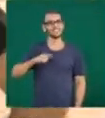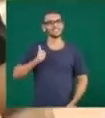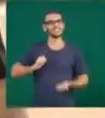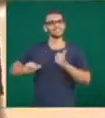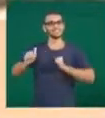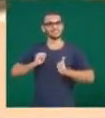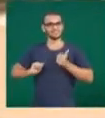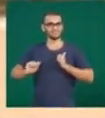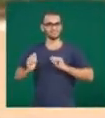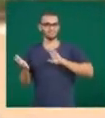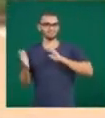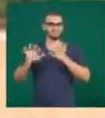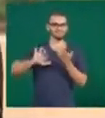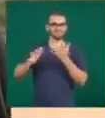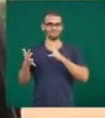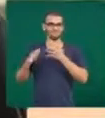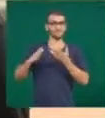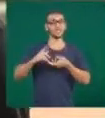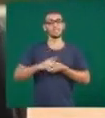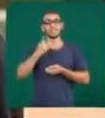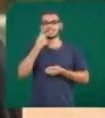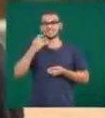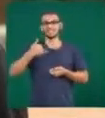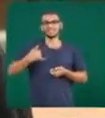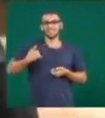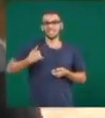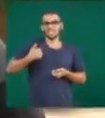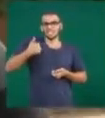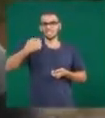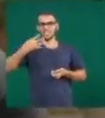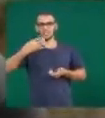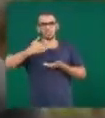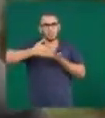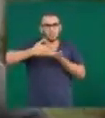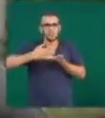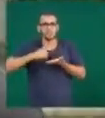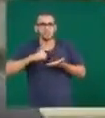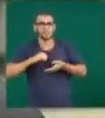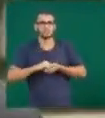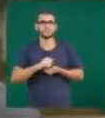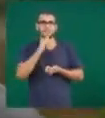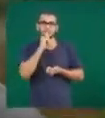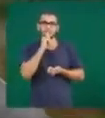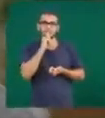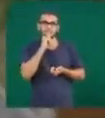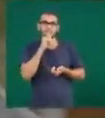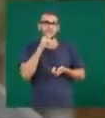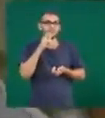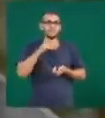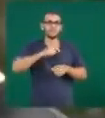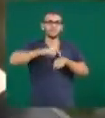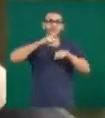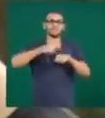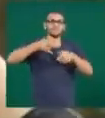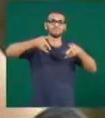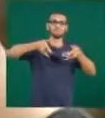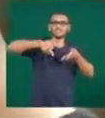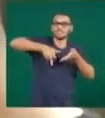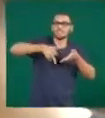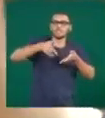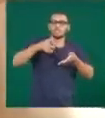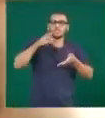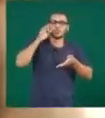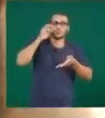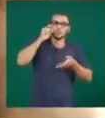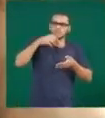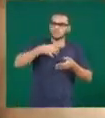que os sintomas começaram quando tinha mais ou menos 14 anos. O jovem diz que antes de dormir, sempre colocava a mão no coração e sentia